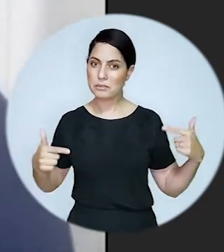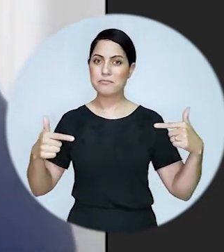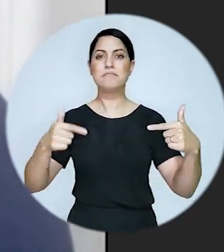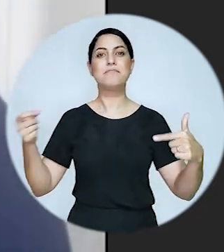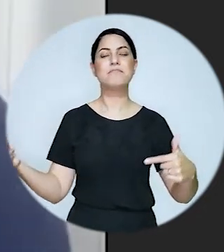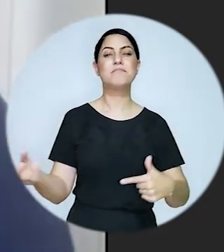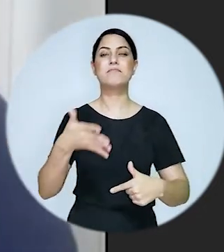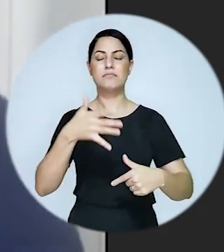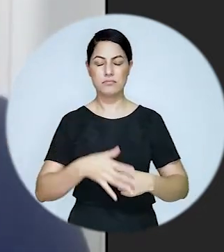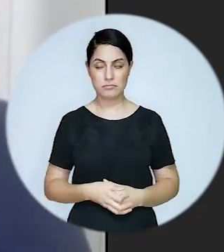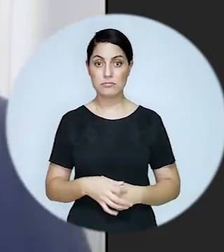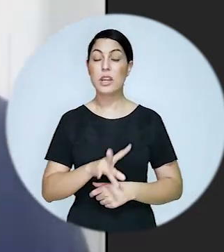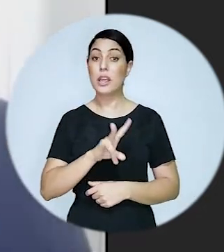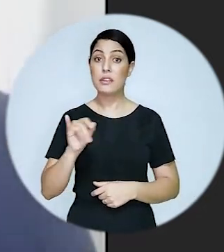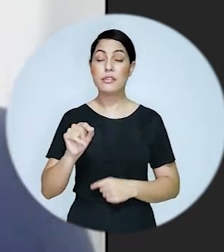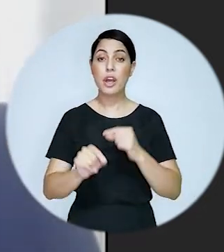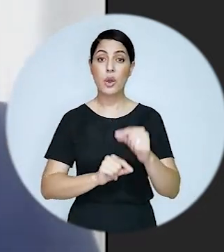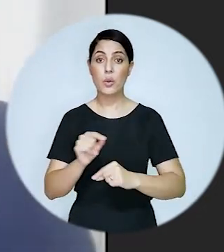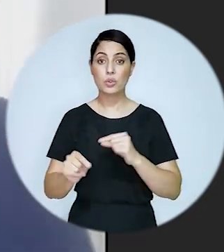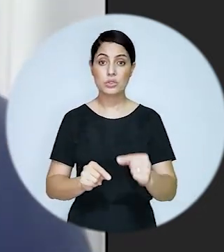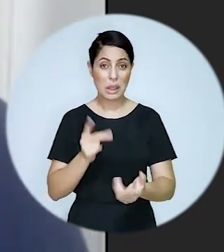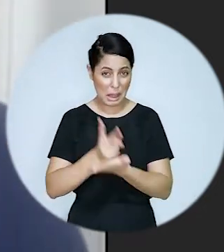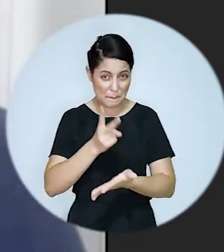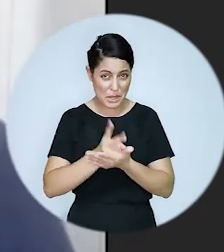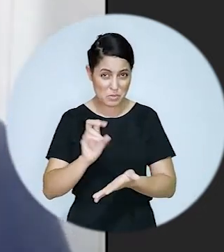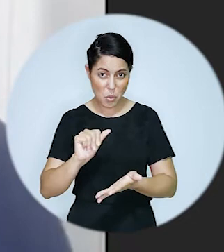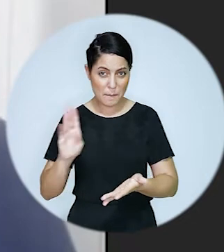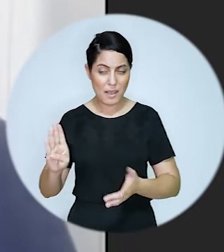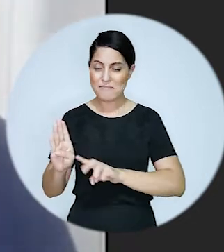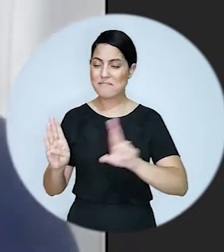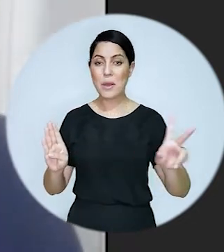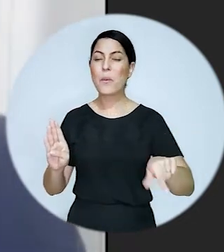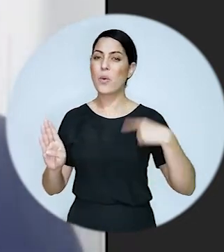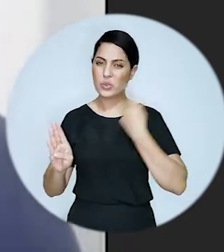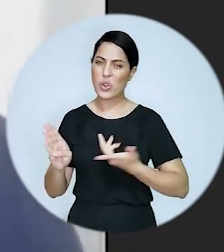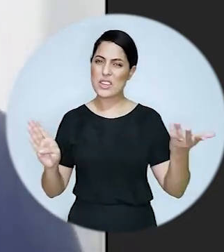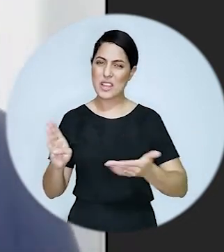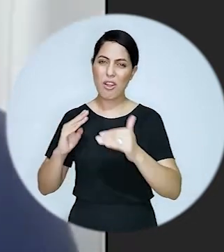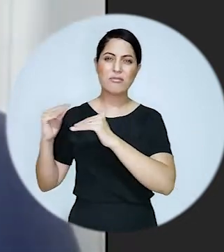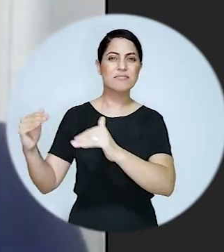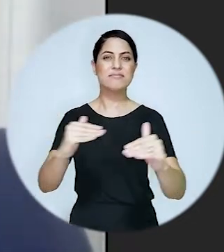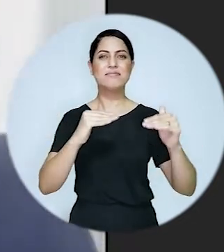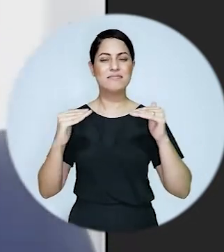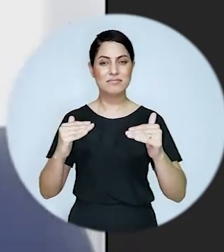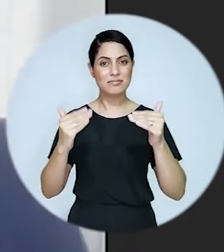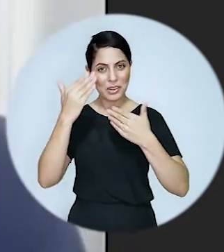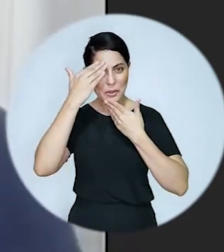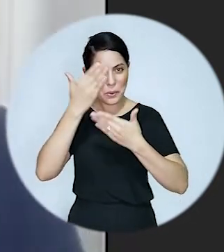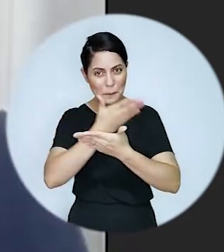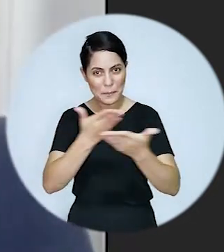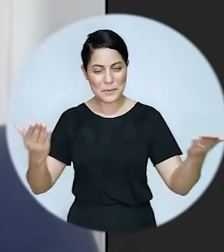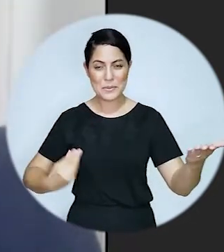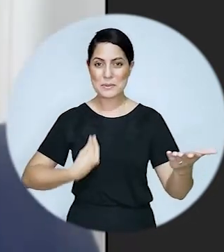que não será seguramente mais a mesma. Obrigado a todas as